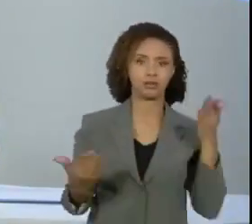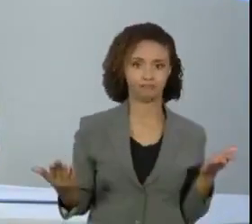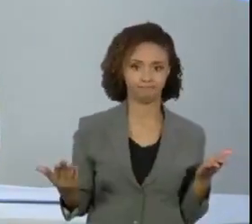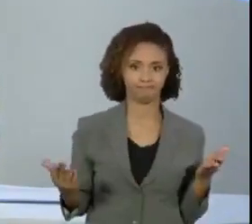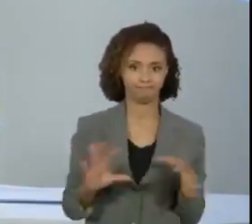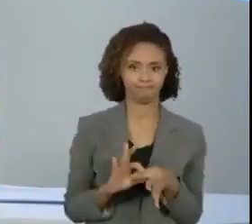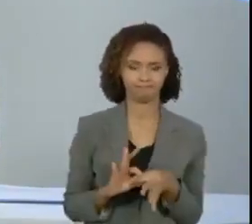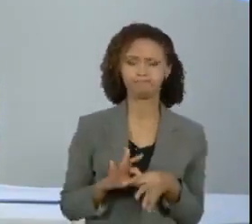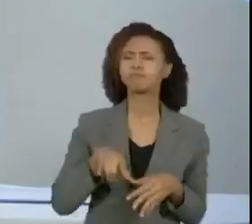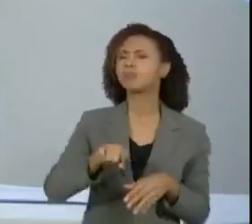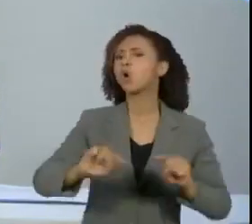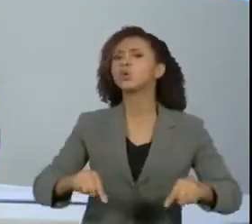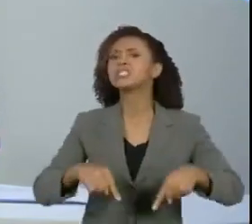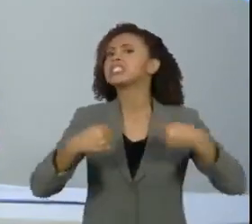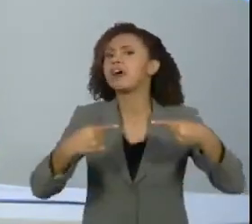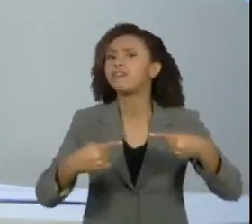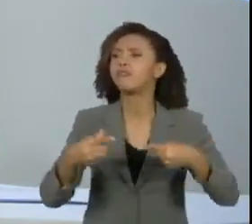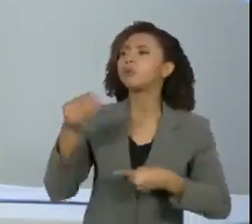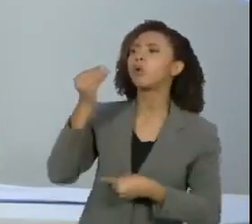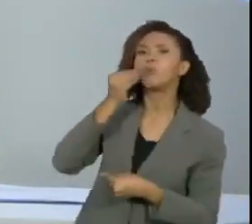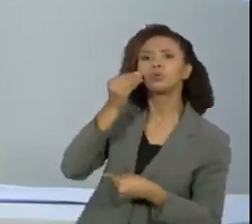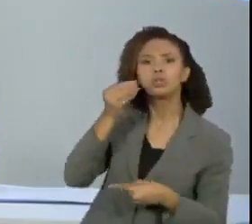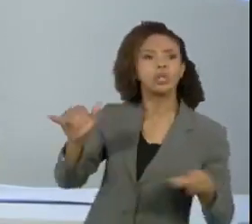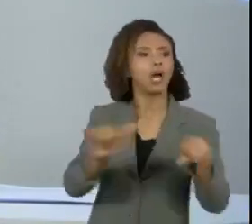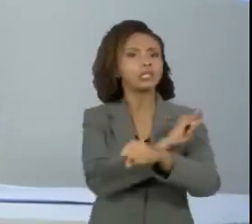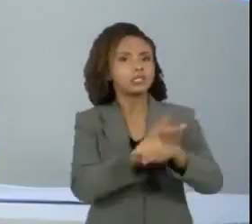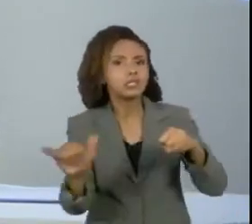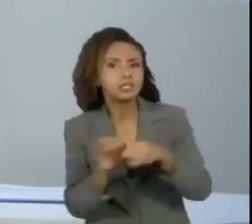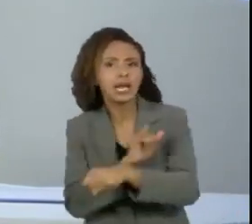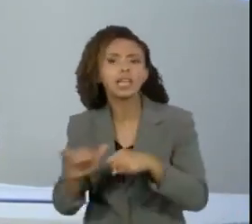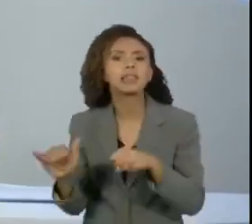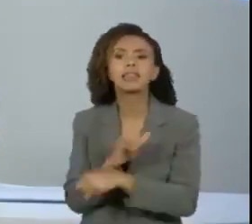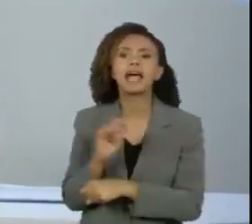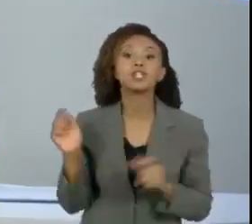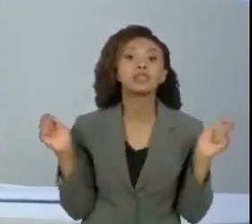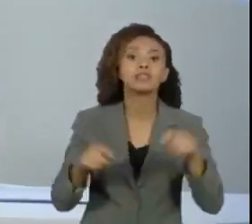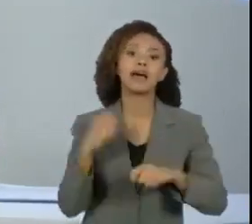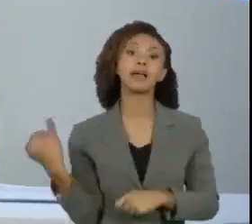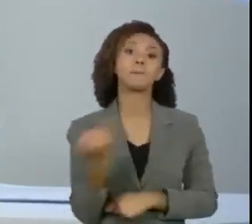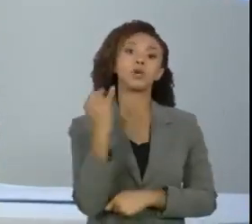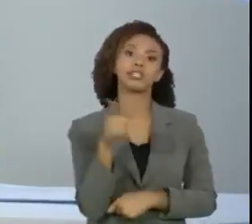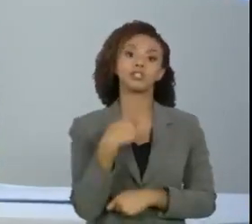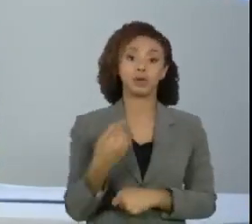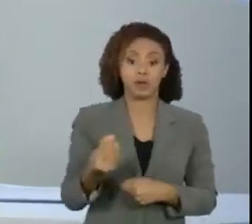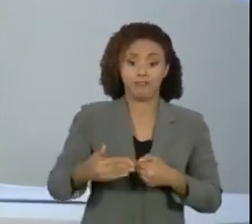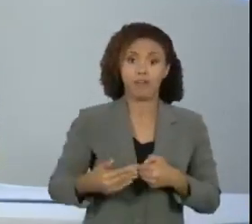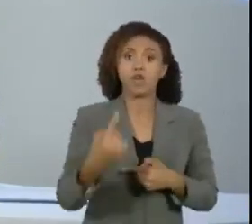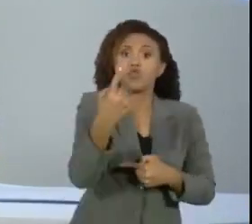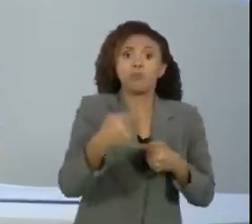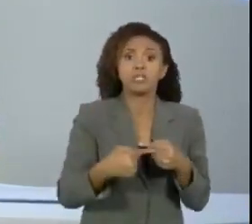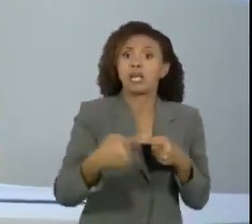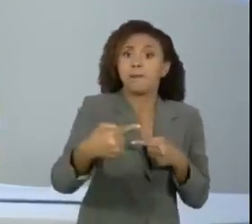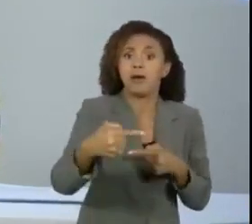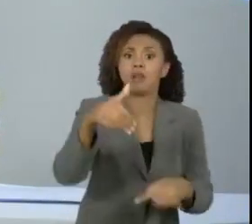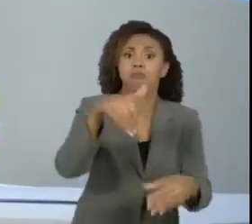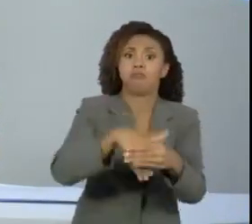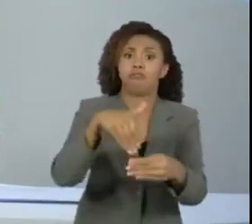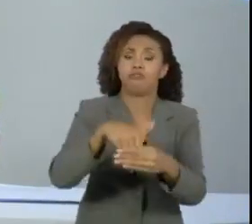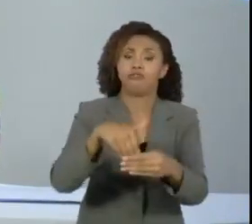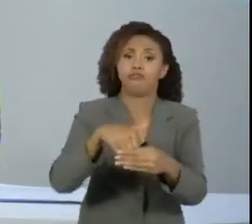são os desafios, as oportunidades, as estratégias importantes. A gente está há menos de uma semana do